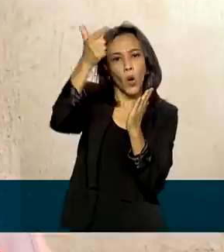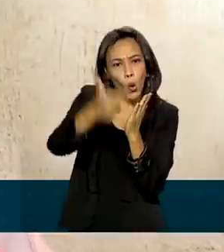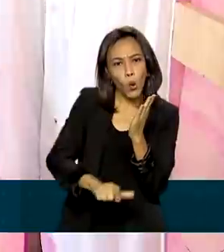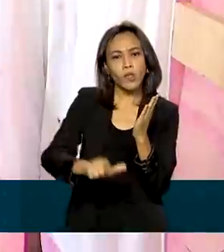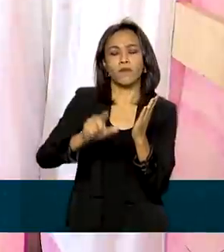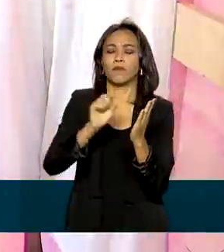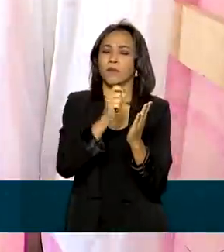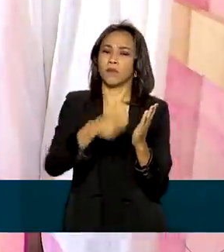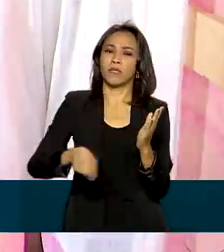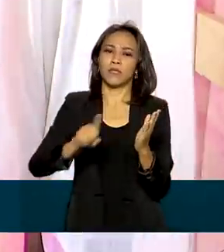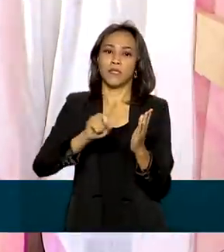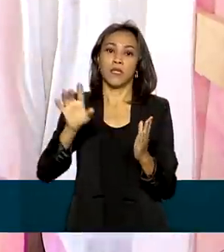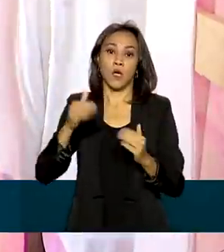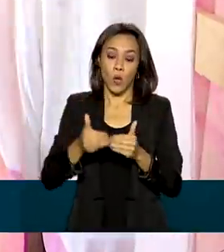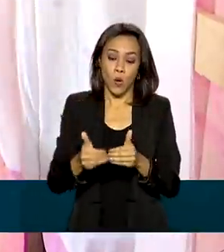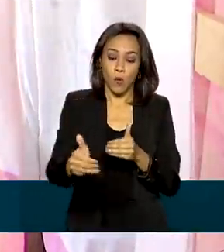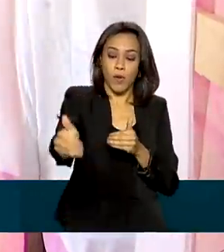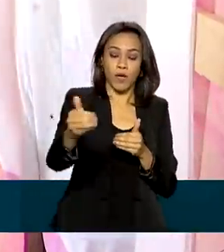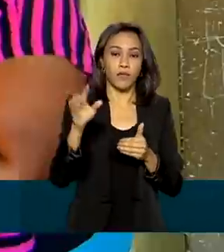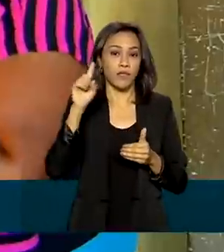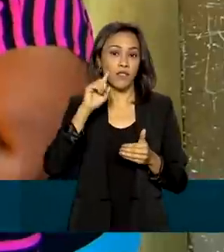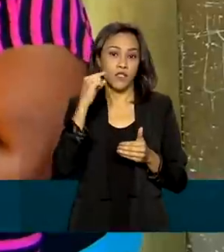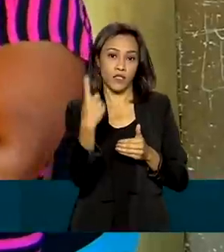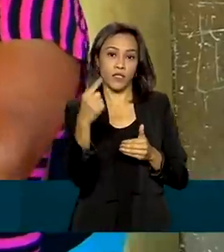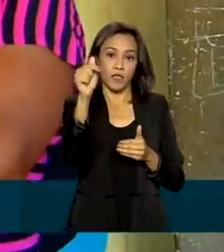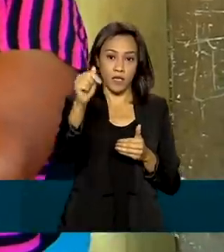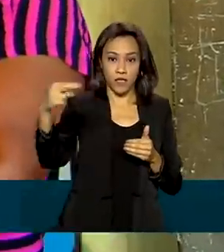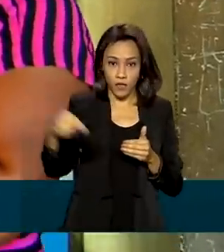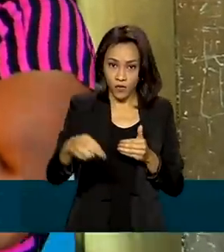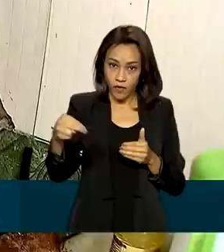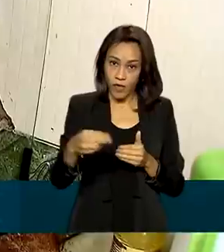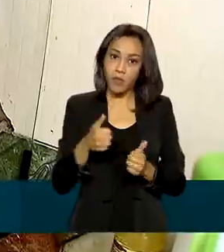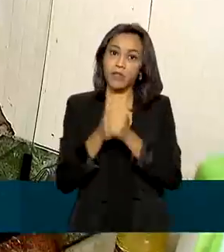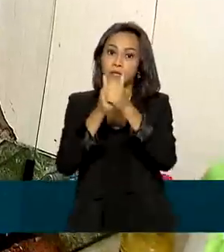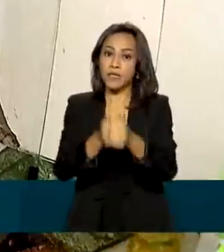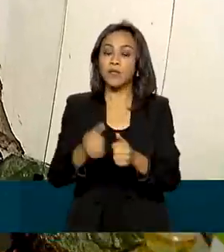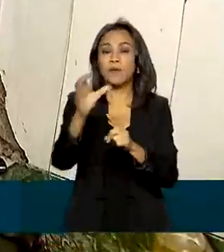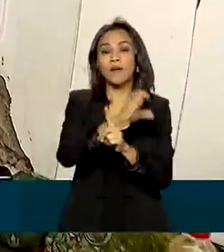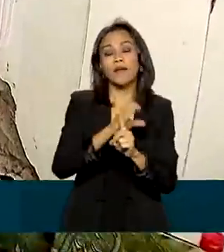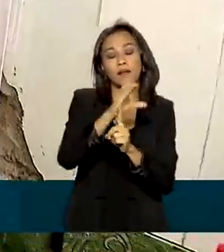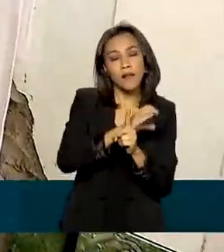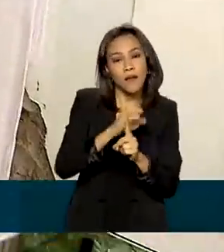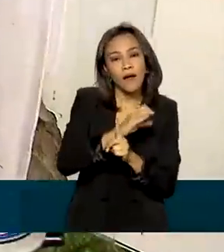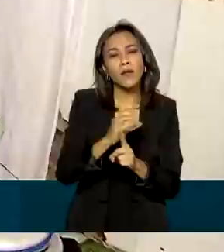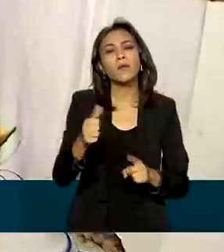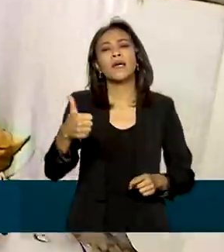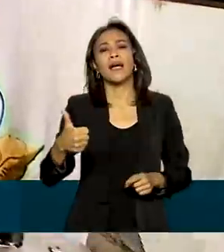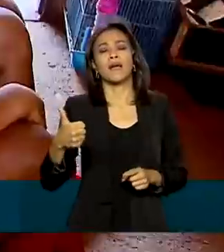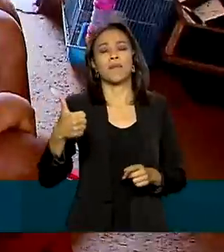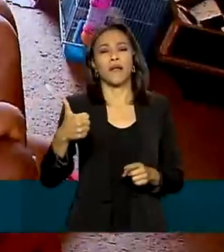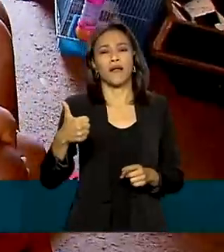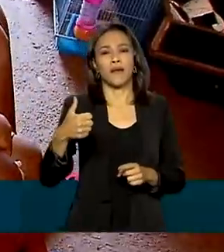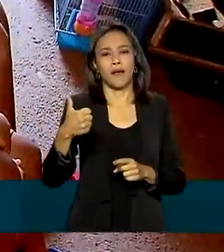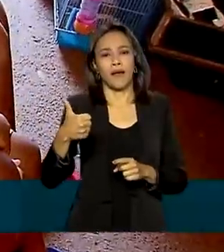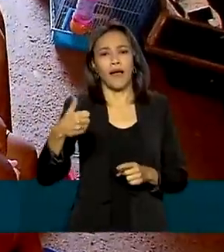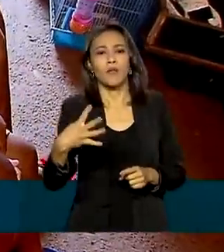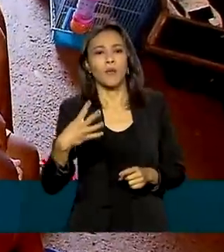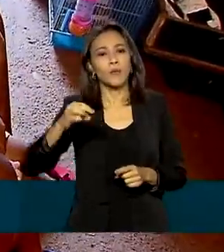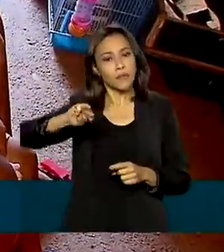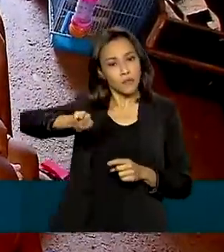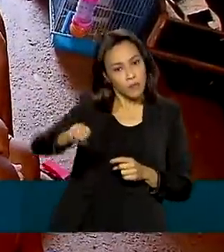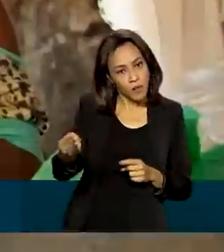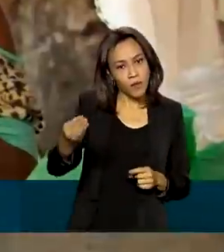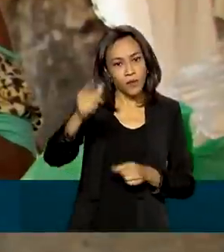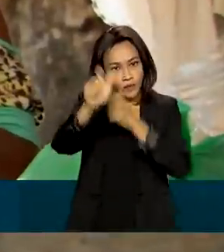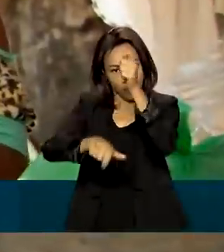pagamentos começam em 17 de novembro, seguindo o calendário aí habitual do Bolsa Família para mais de 14 milhões de famílias e o valor médio do